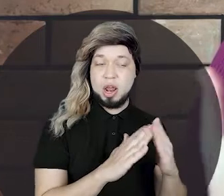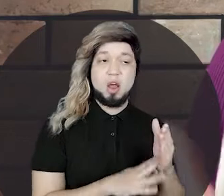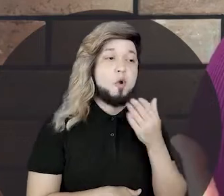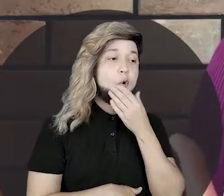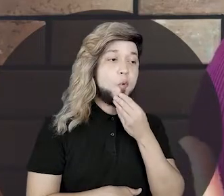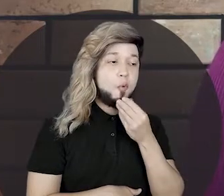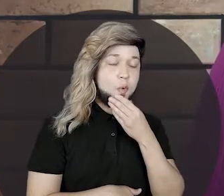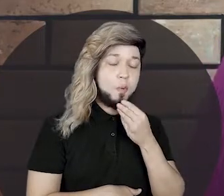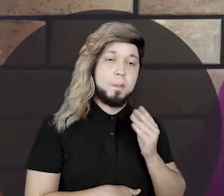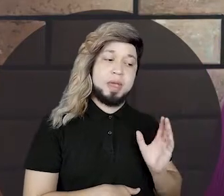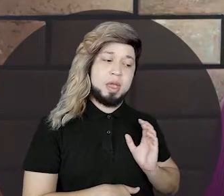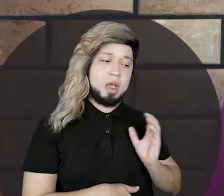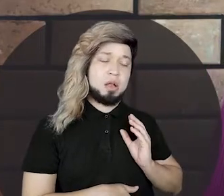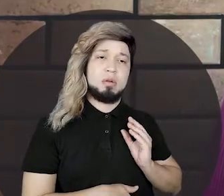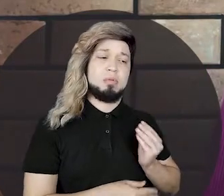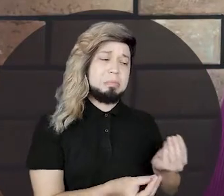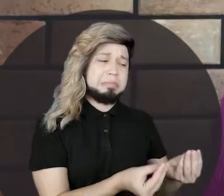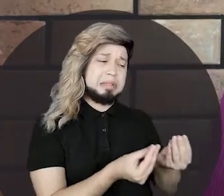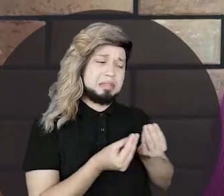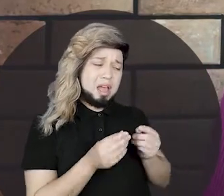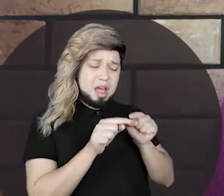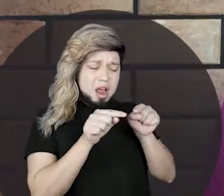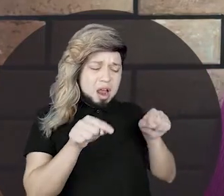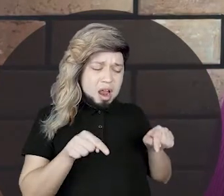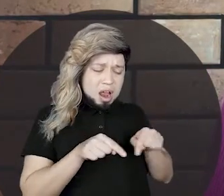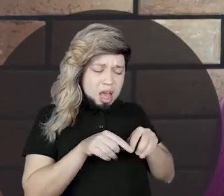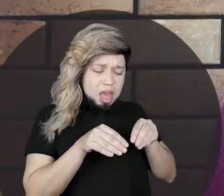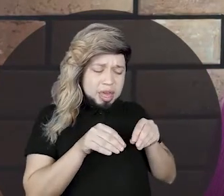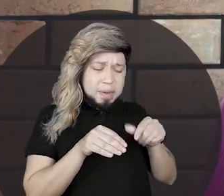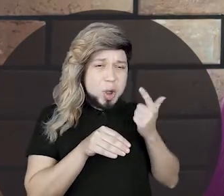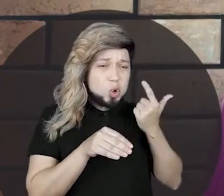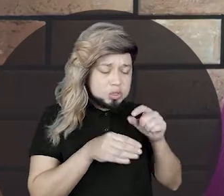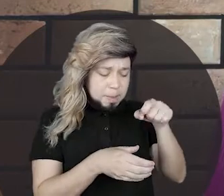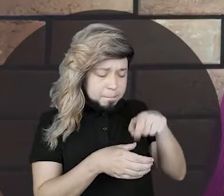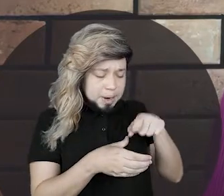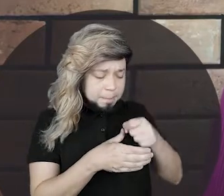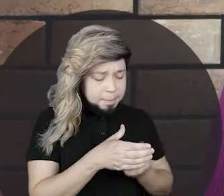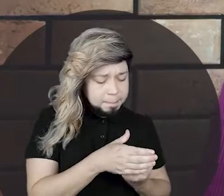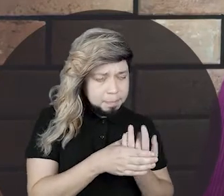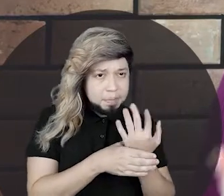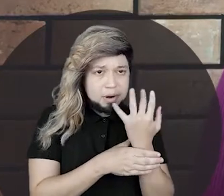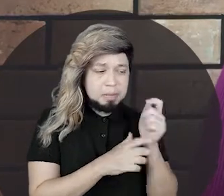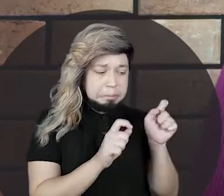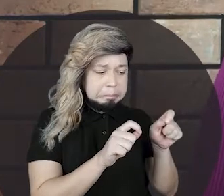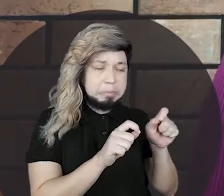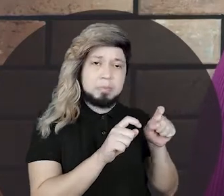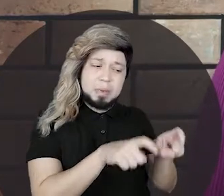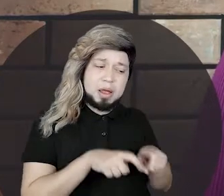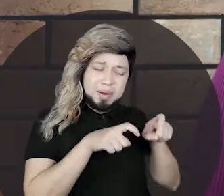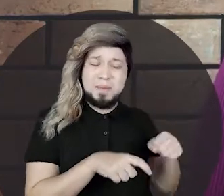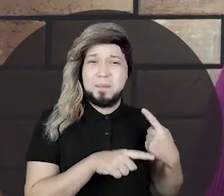compadre rico um pedacinho de terra pra plantar, né, meu povo. Porque ele passava